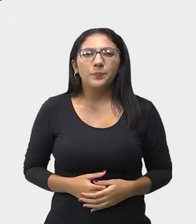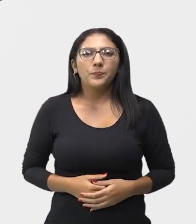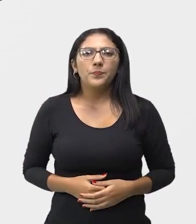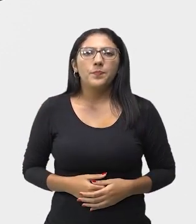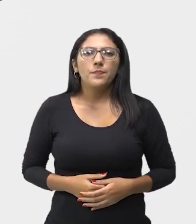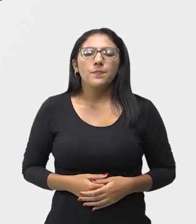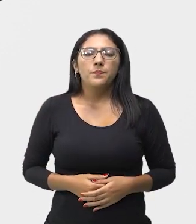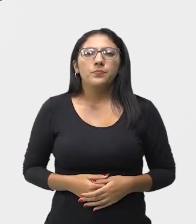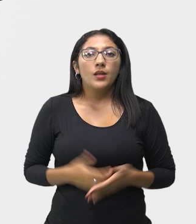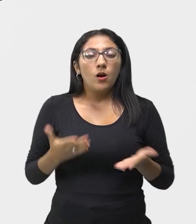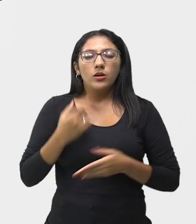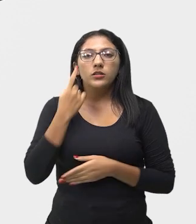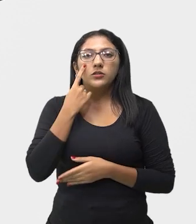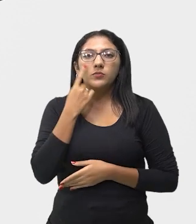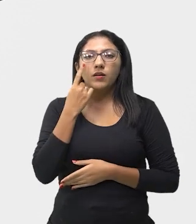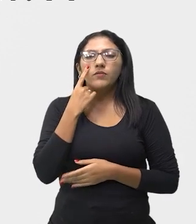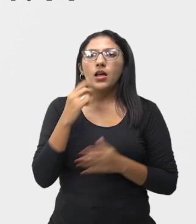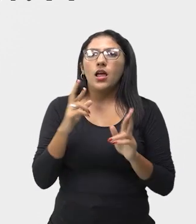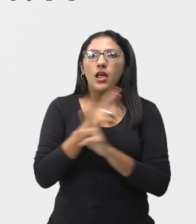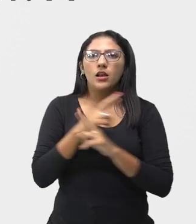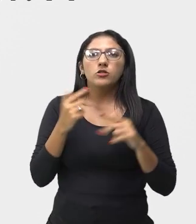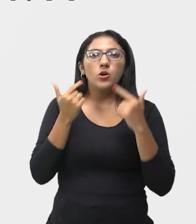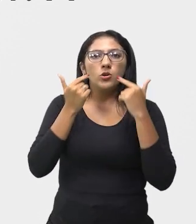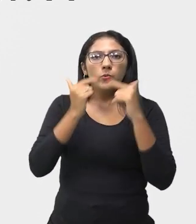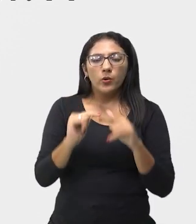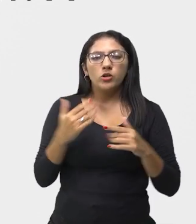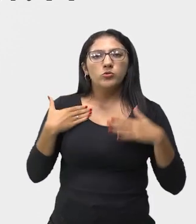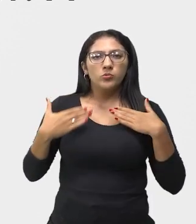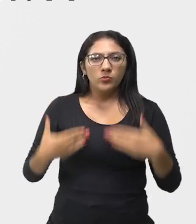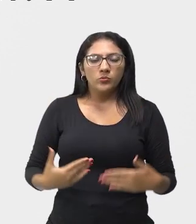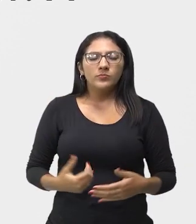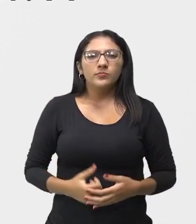Então, a gente vai falar agora sobre a linguagem do corpo.